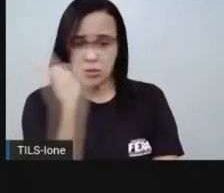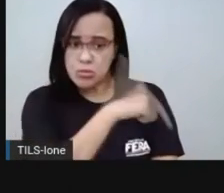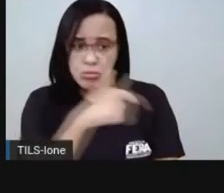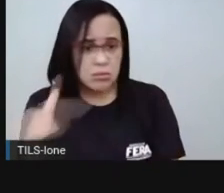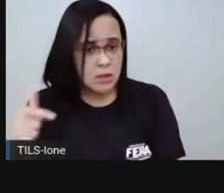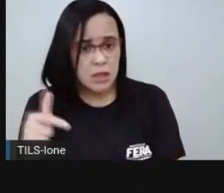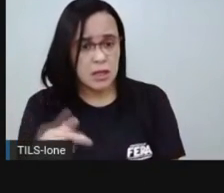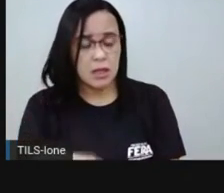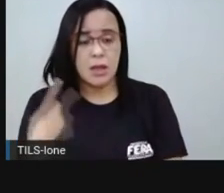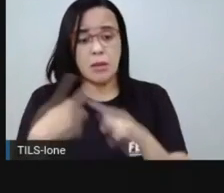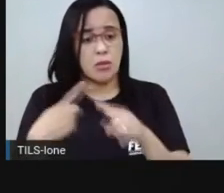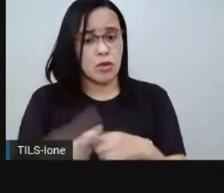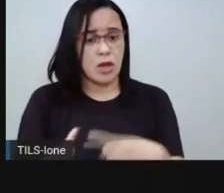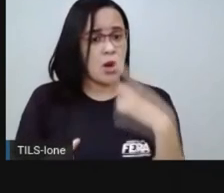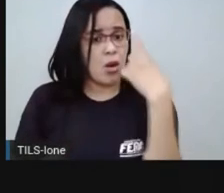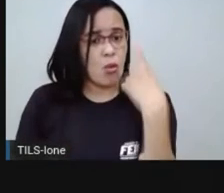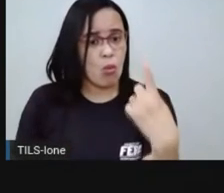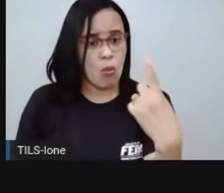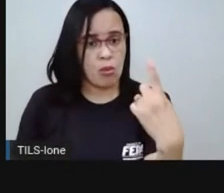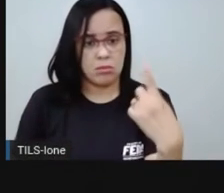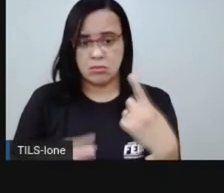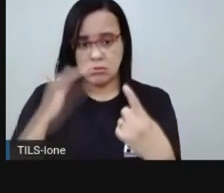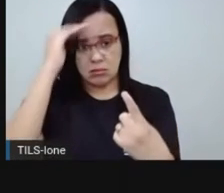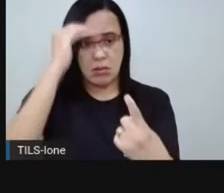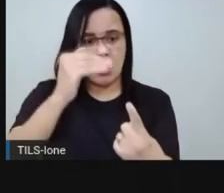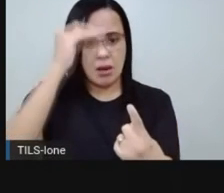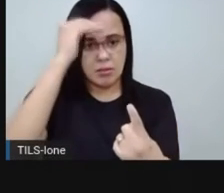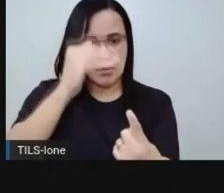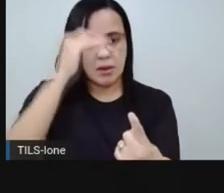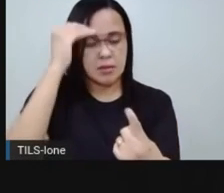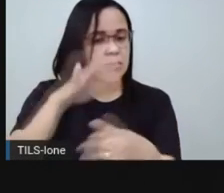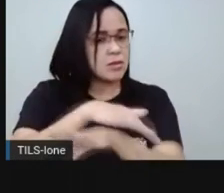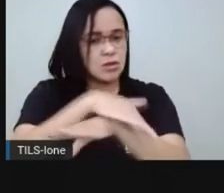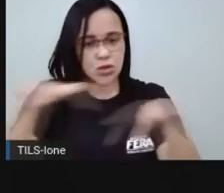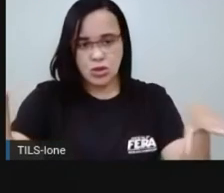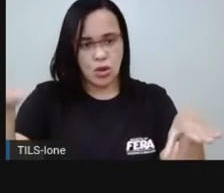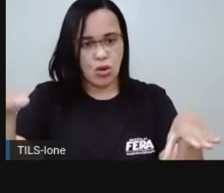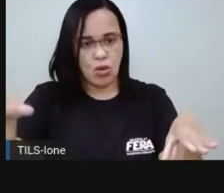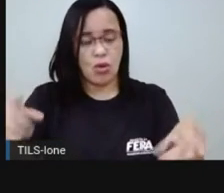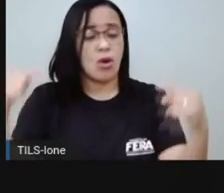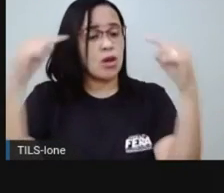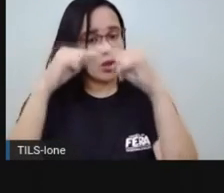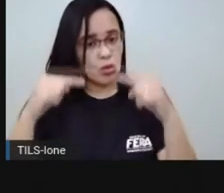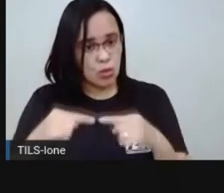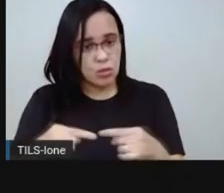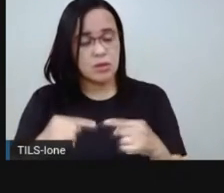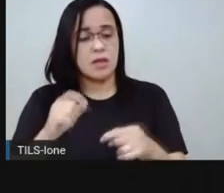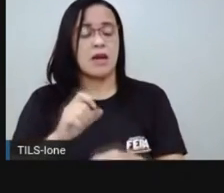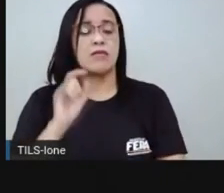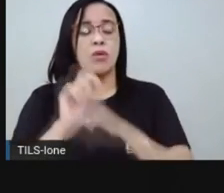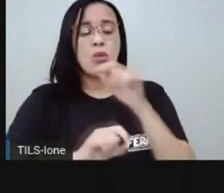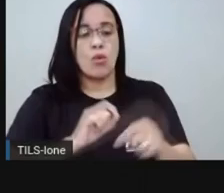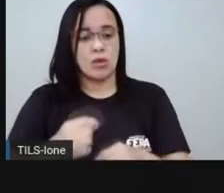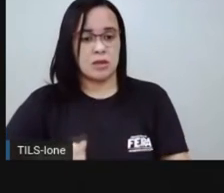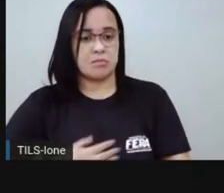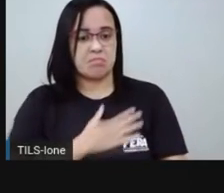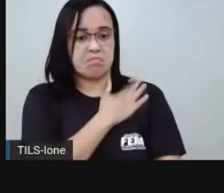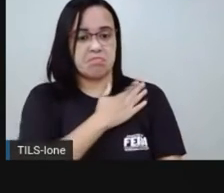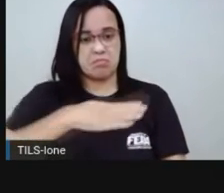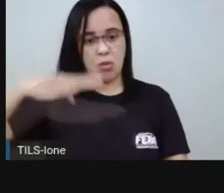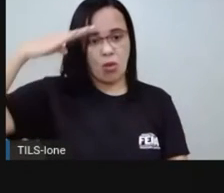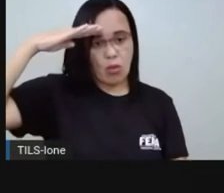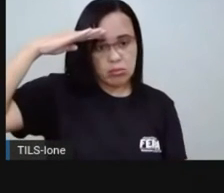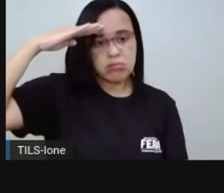admitida admitida a ideologia dos militares então nesse período muitas pessoas foram parar em